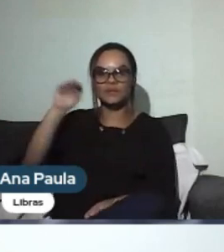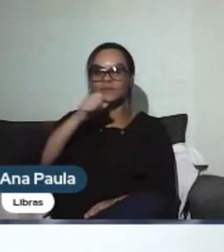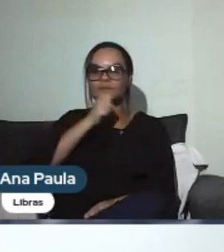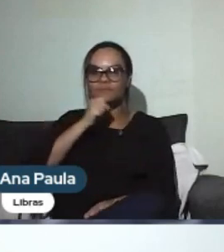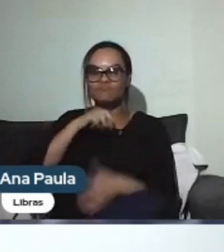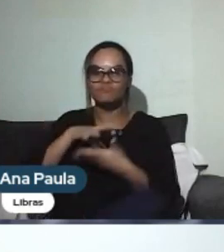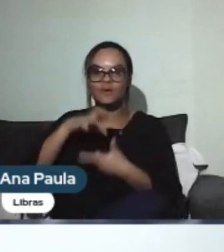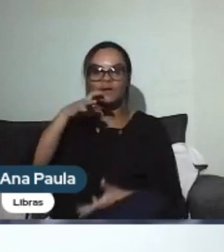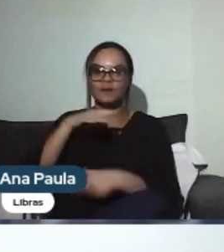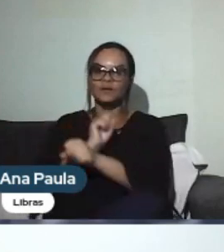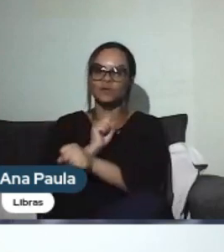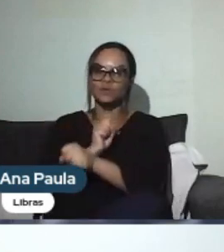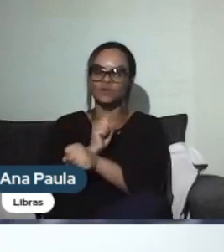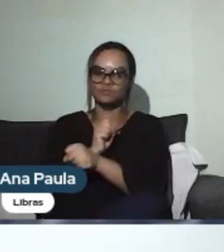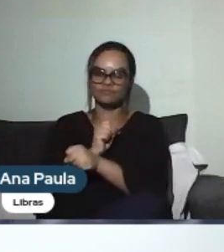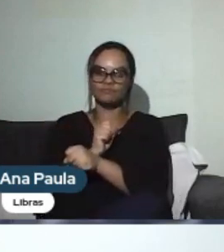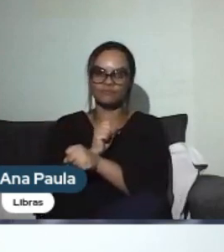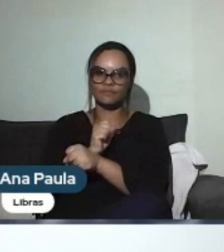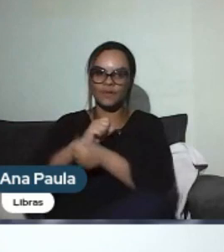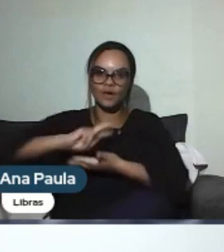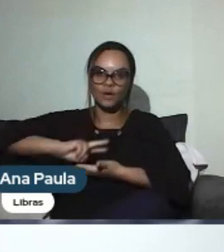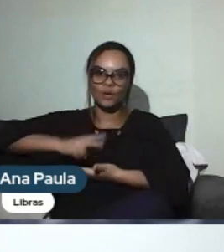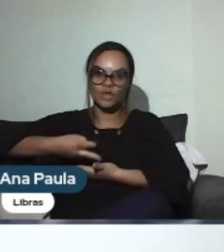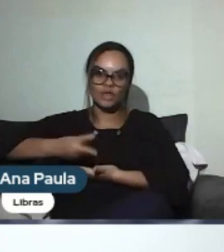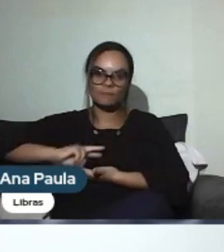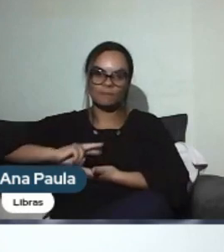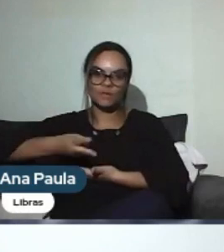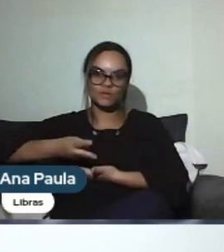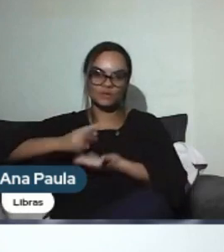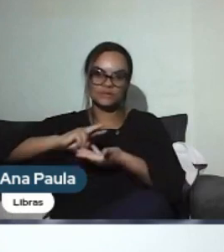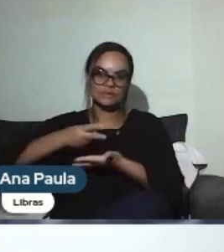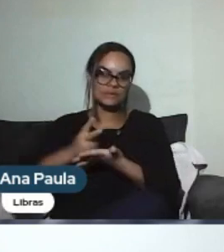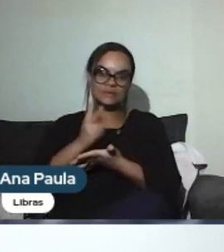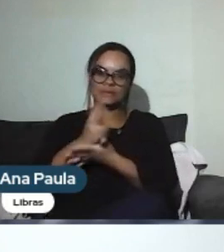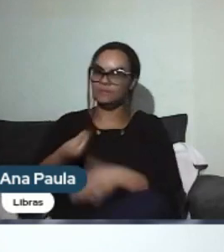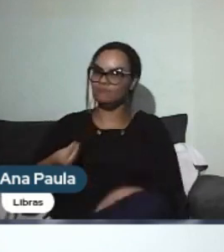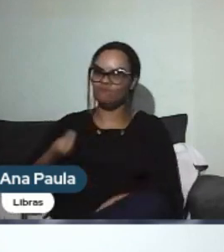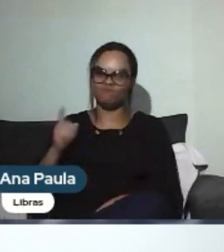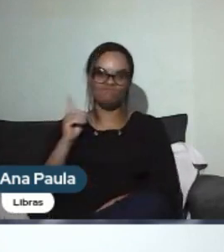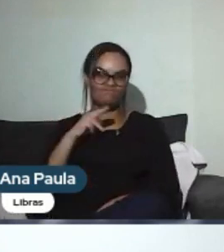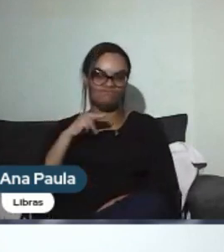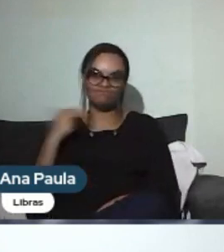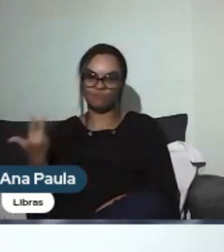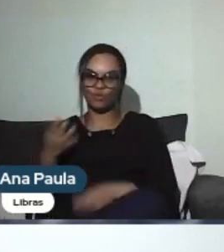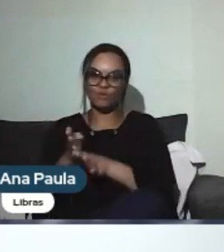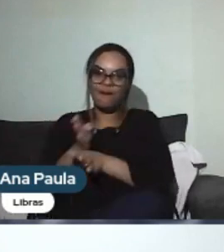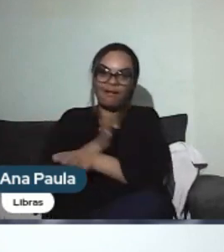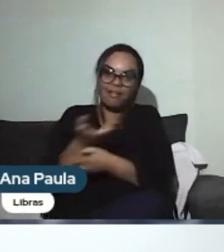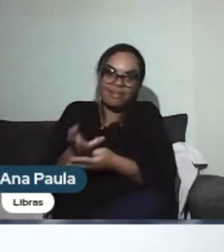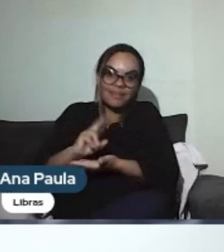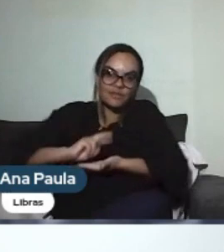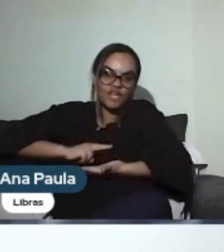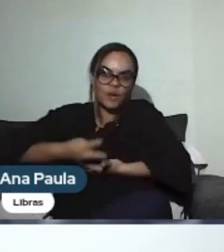aguardando, né, o transplante. E nem sempre essas pessoas conseguem sobreviver, né? Então, a nossa preocupação é